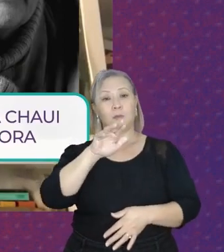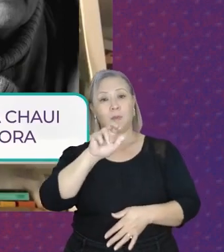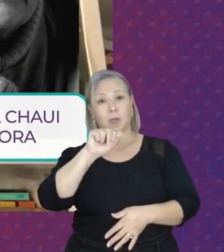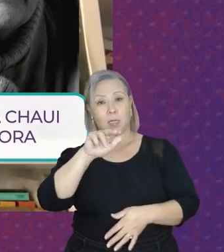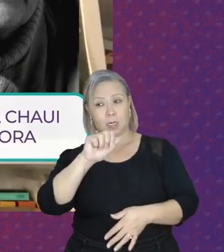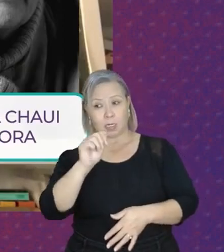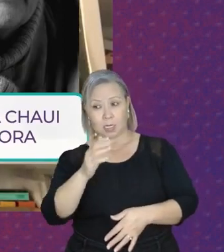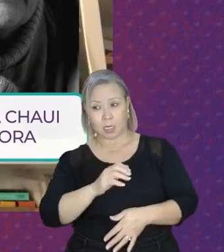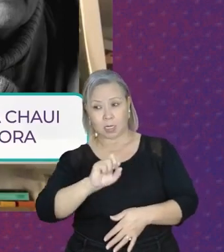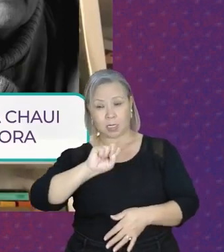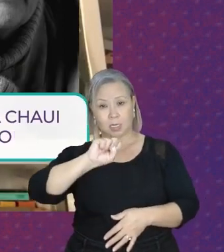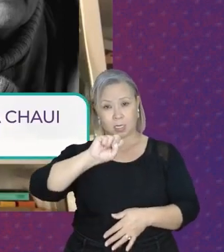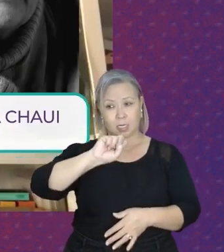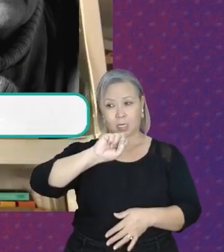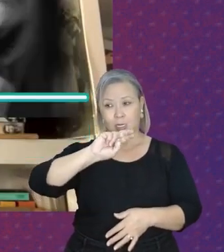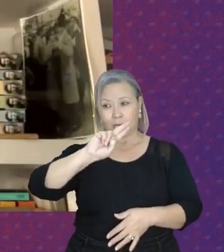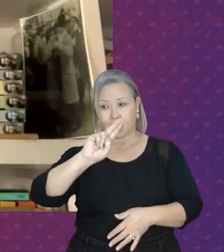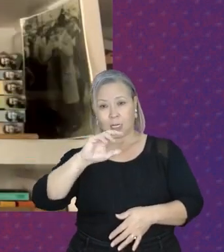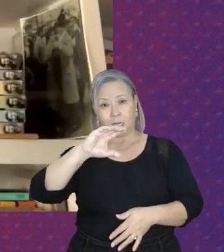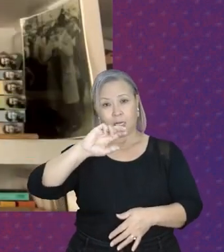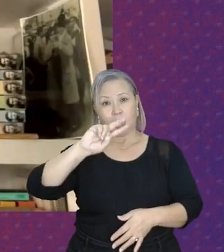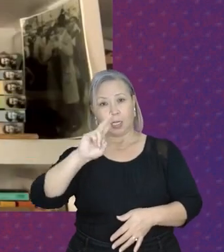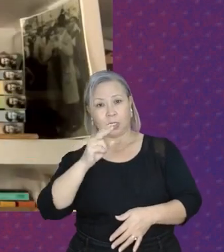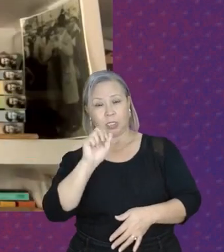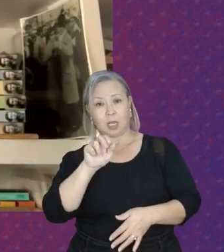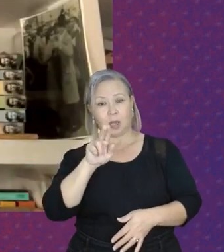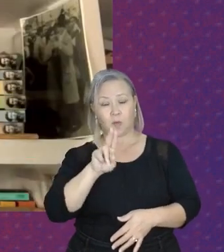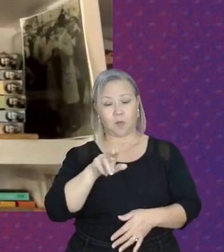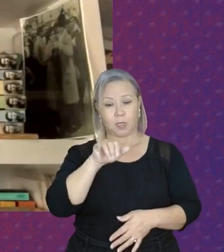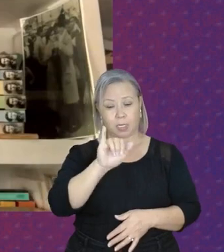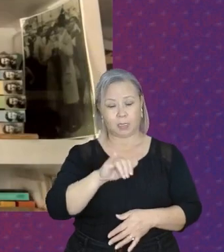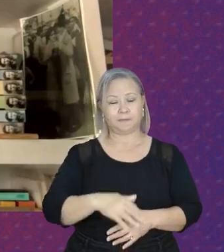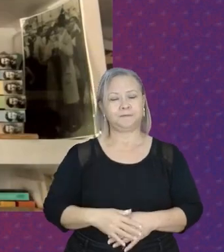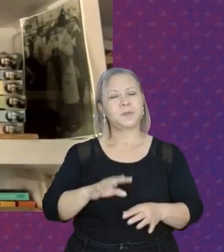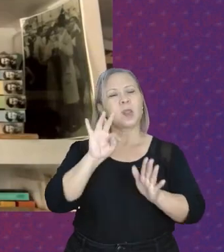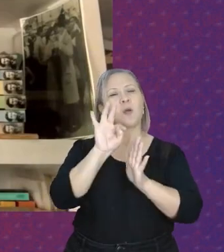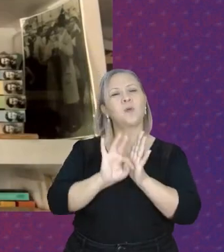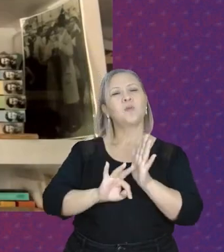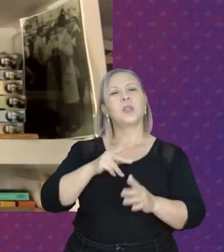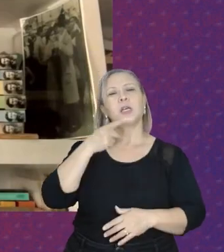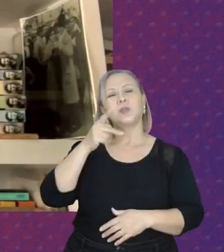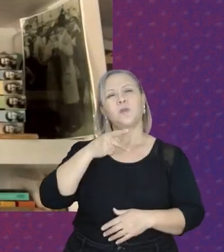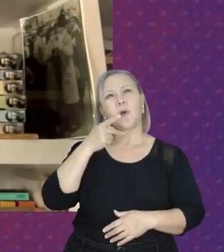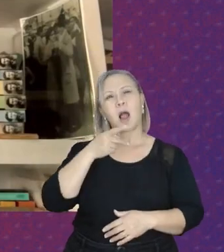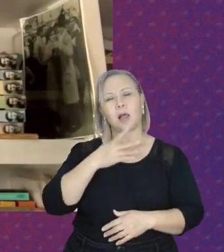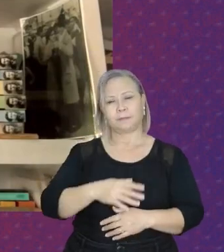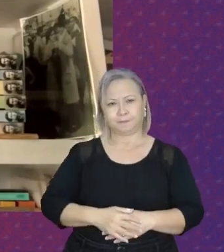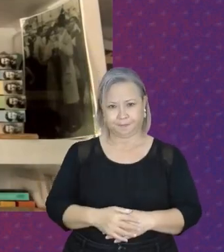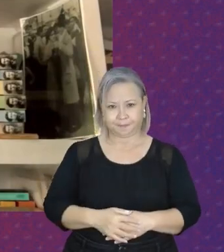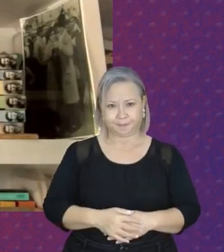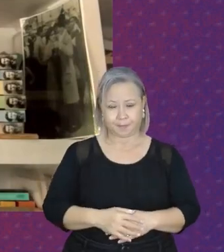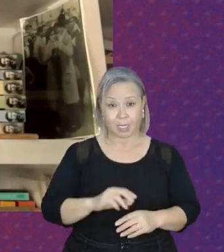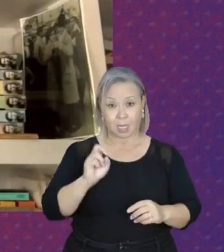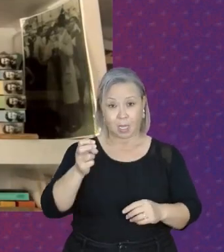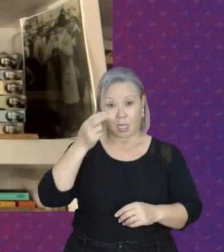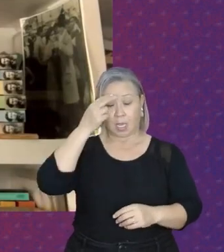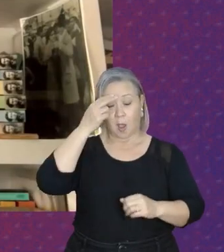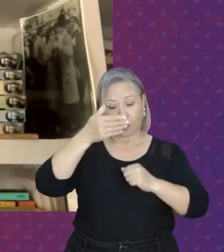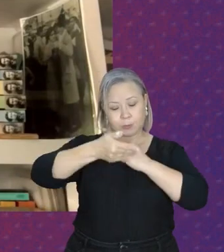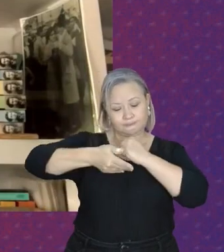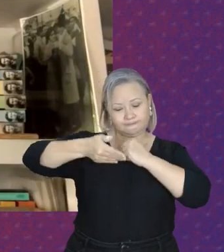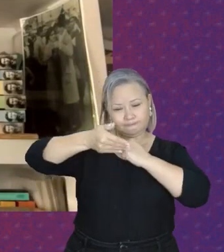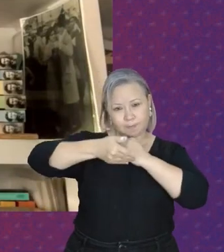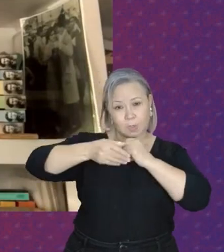E ela diz uma coisa e o texto dos secretários diz uma coisa muito interessante, que a cultura é fundamental